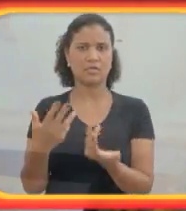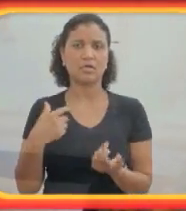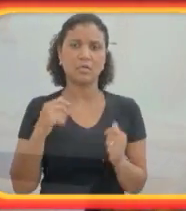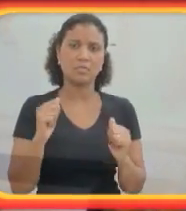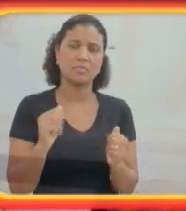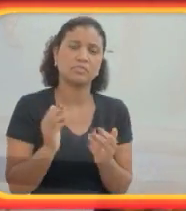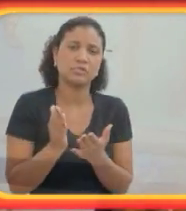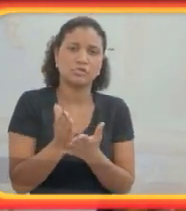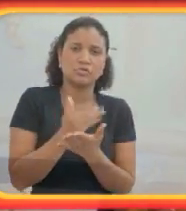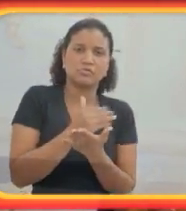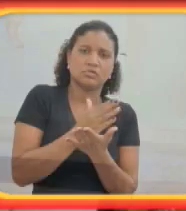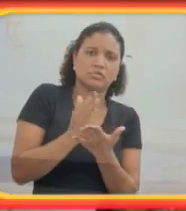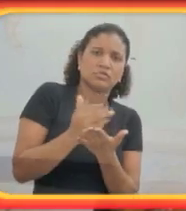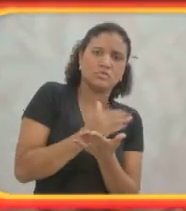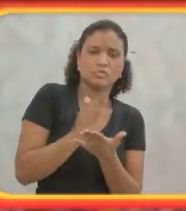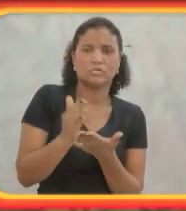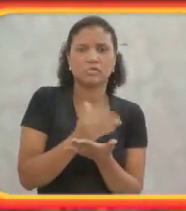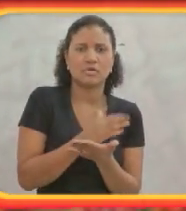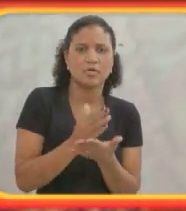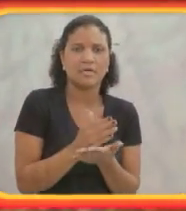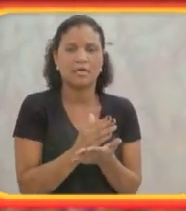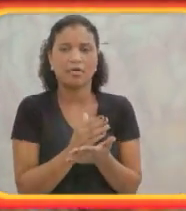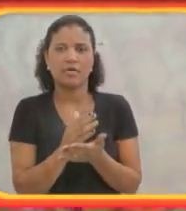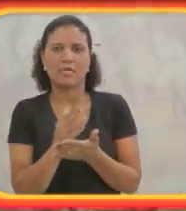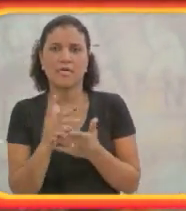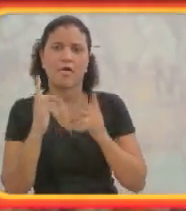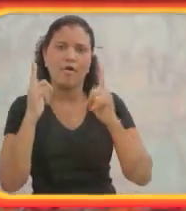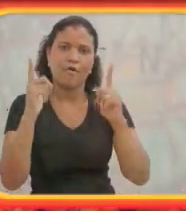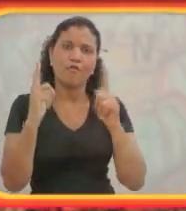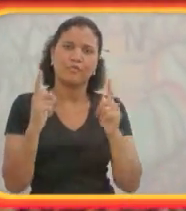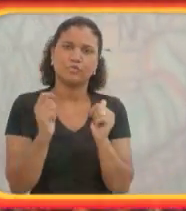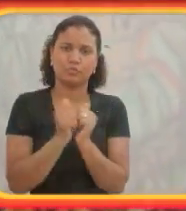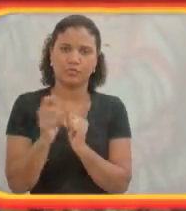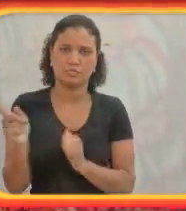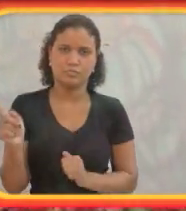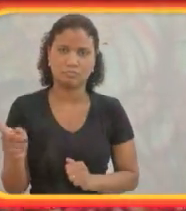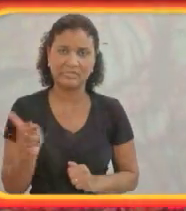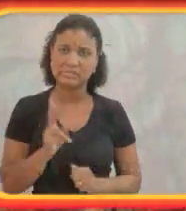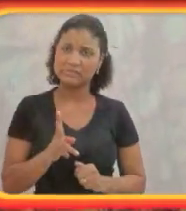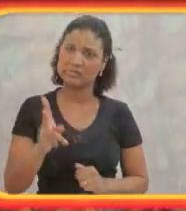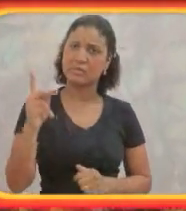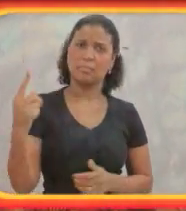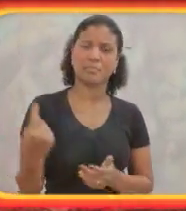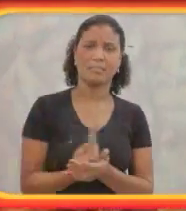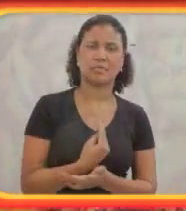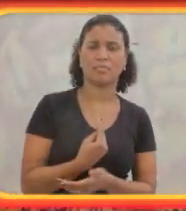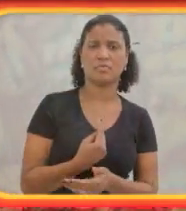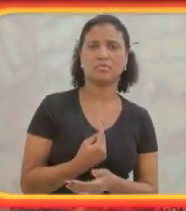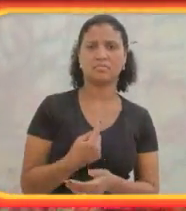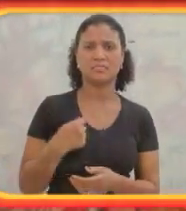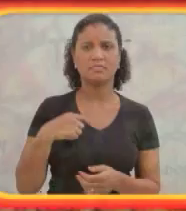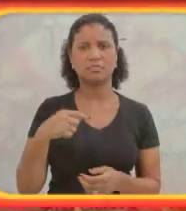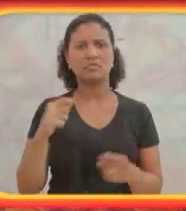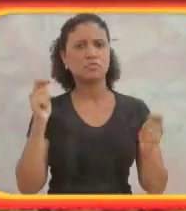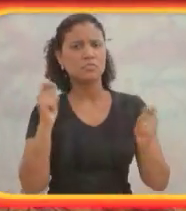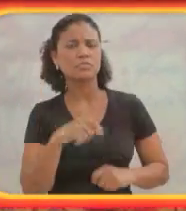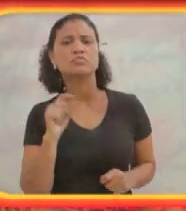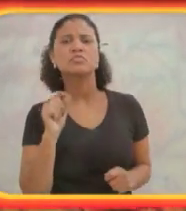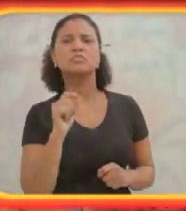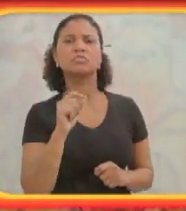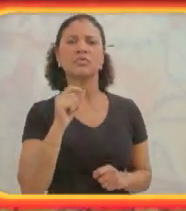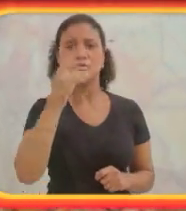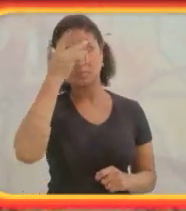aventura apenas com ele. Tem sempre uma pergunta que me fazem. Como é possível que uma pessoa autista, que por um lado, insiste em fazer o mesmo